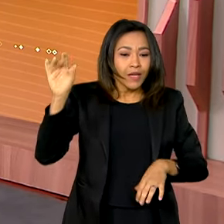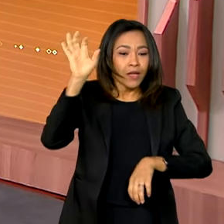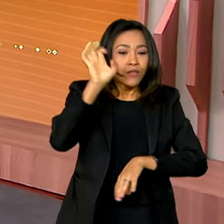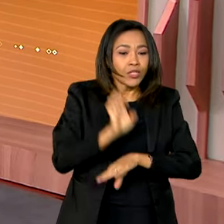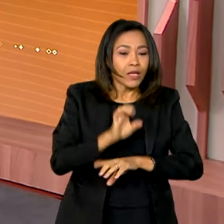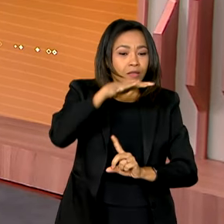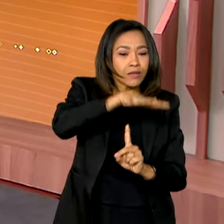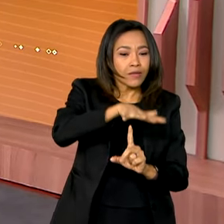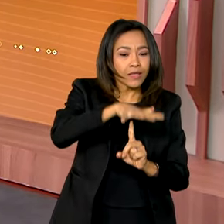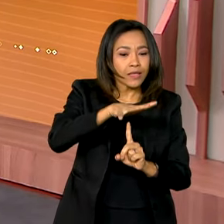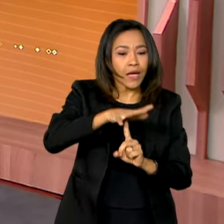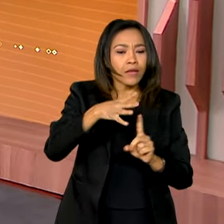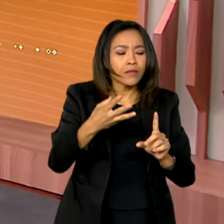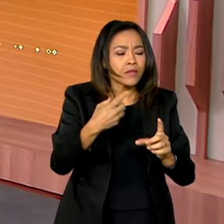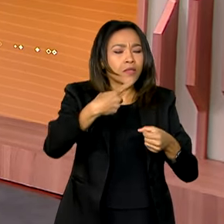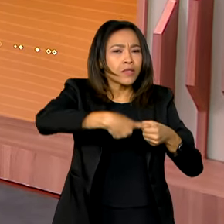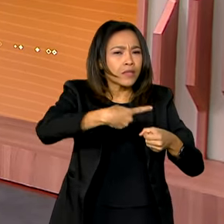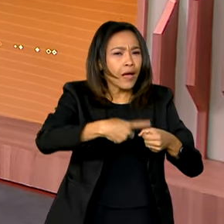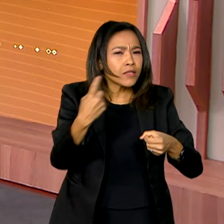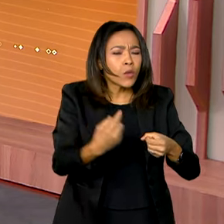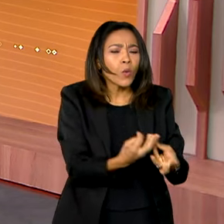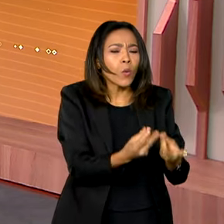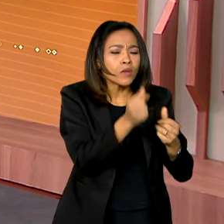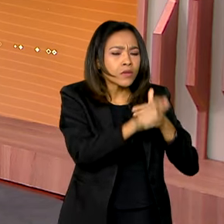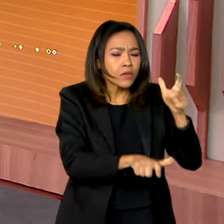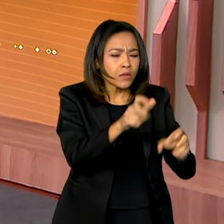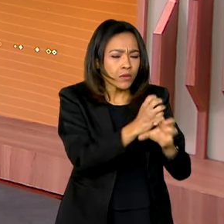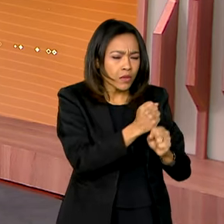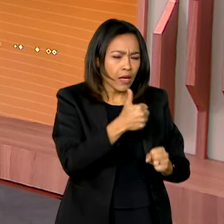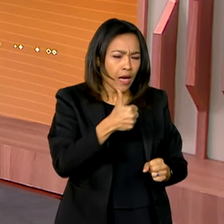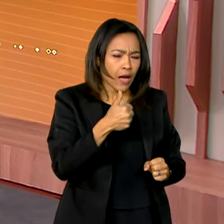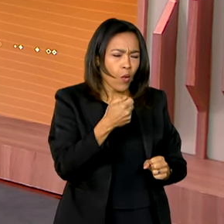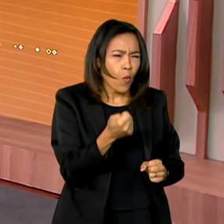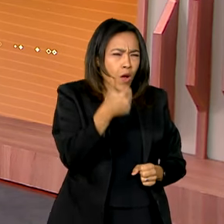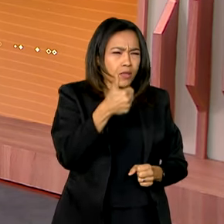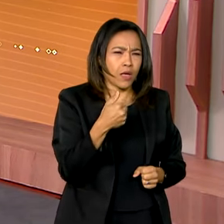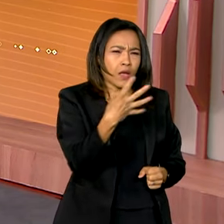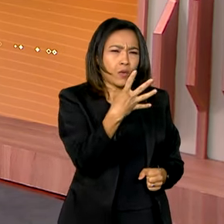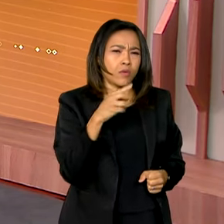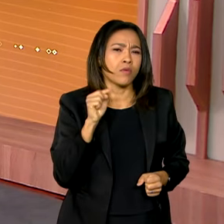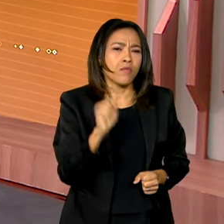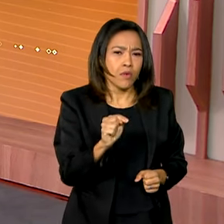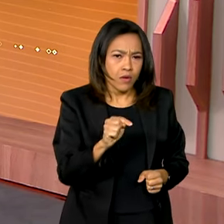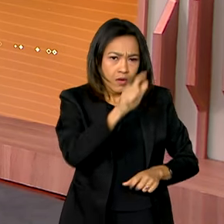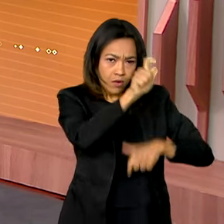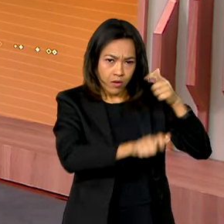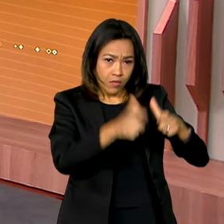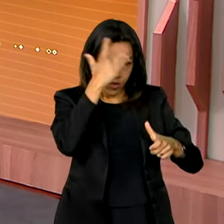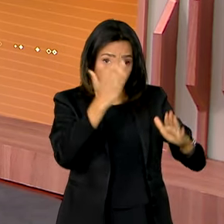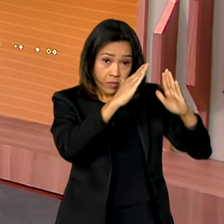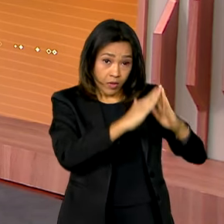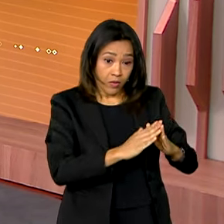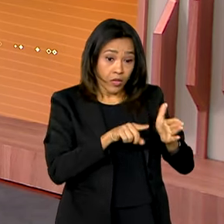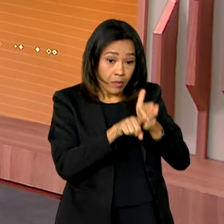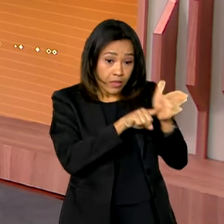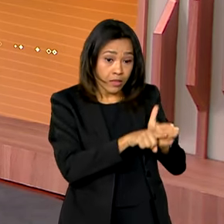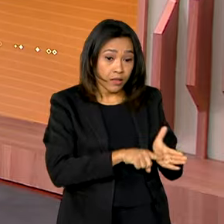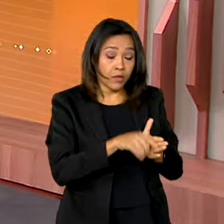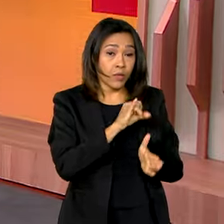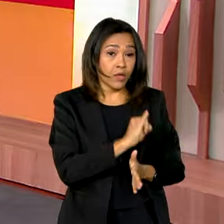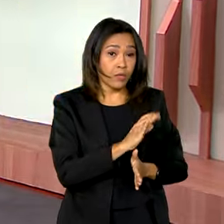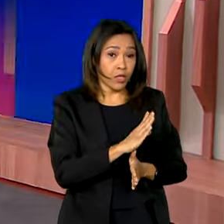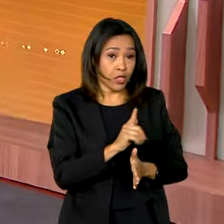Bocaiúva do Sul tem uma população de quase 14 mil habitantes, de acordo com o censo de 2022 do IBGE.